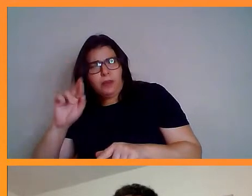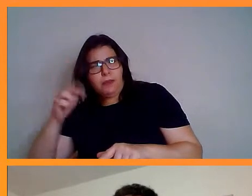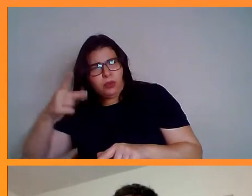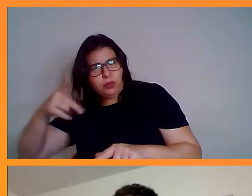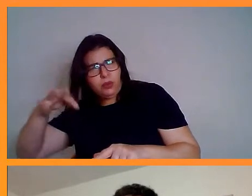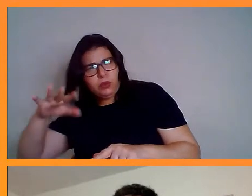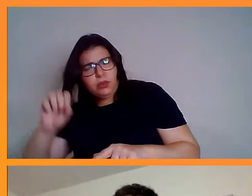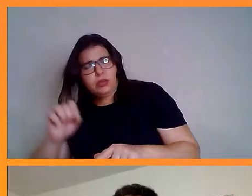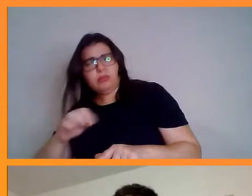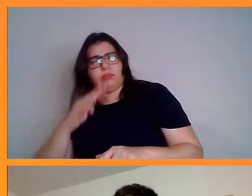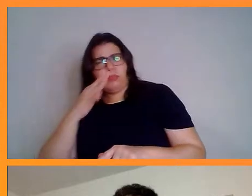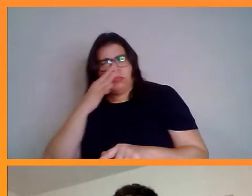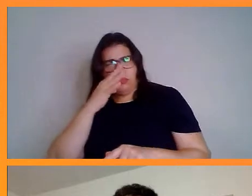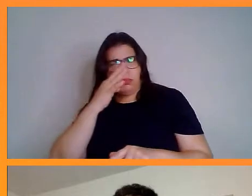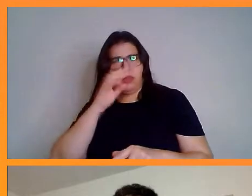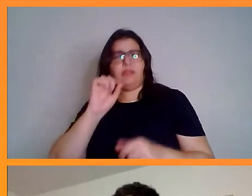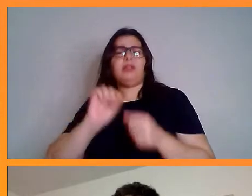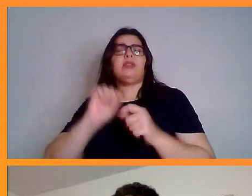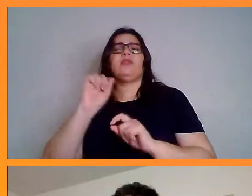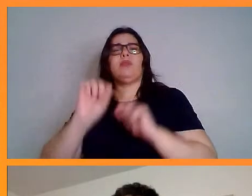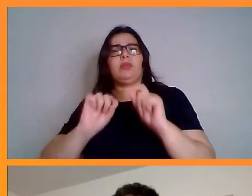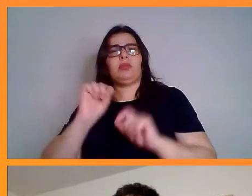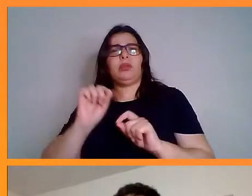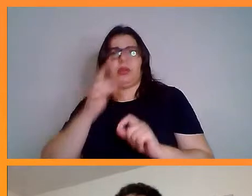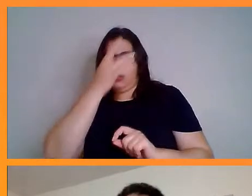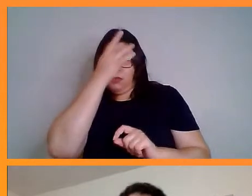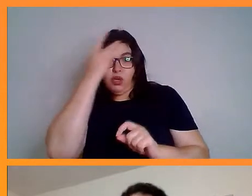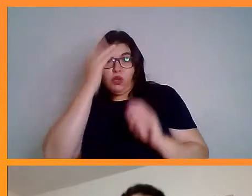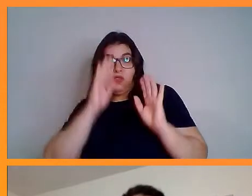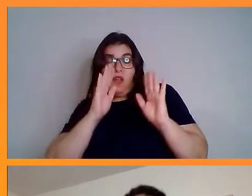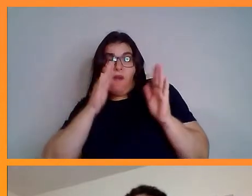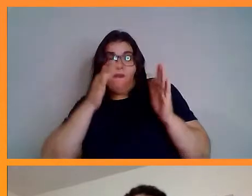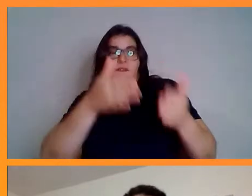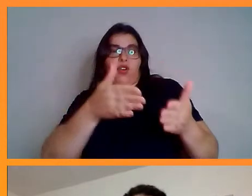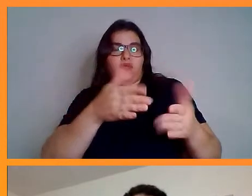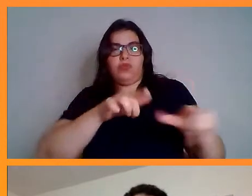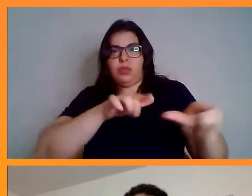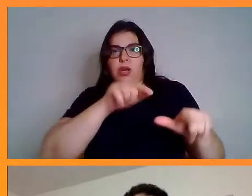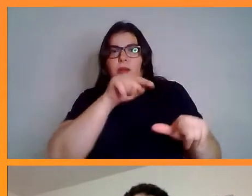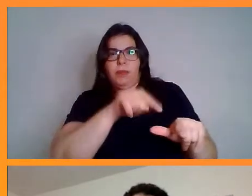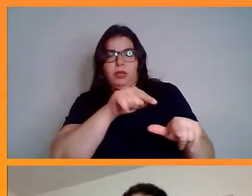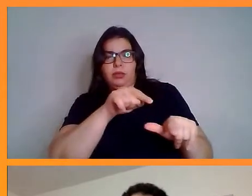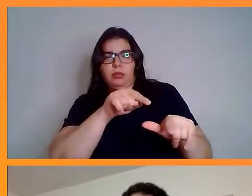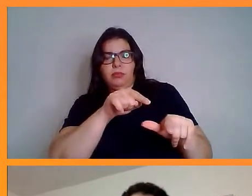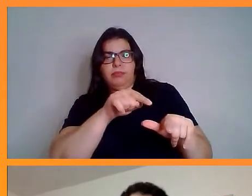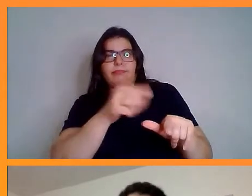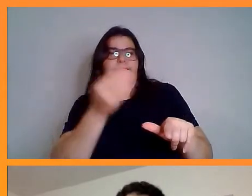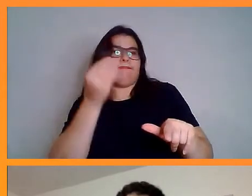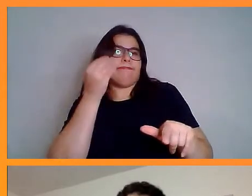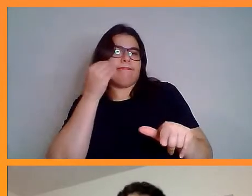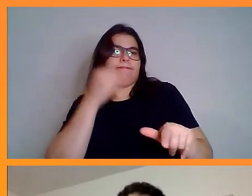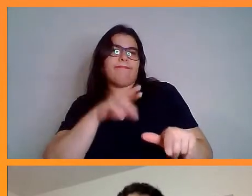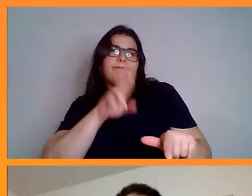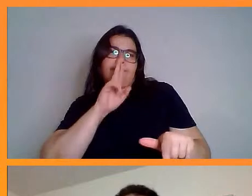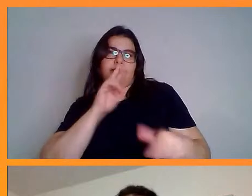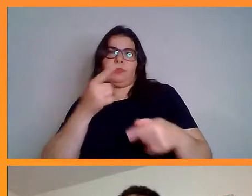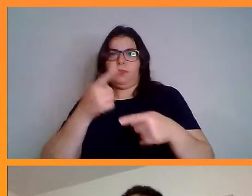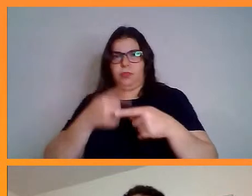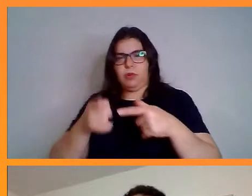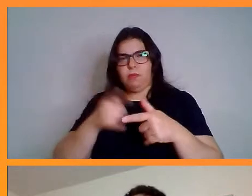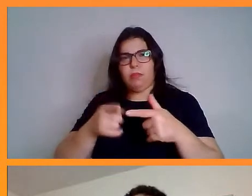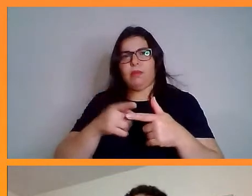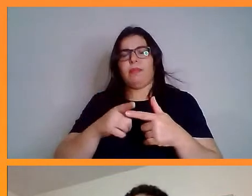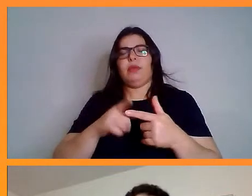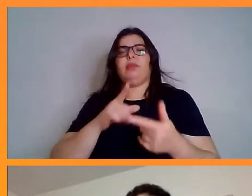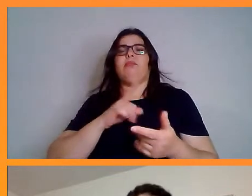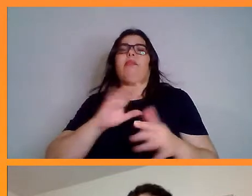ela tenha todo um trabalho focado para resolver aquele problema dela, tá. Então, existem várias empresas aí